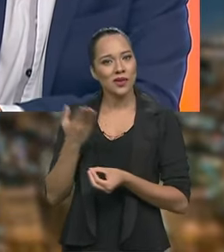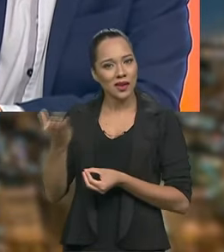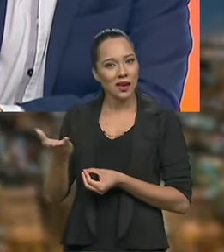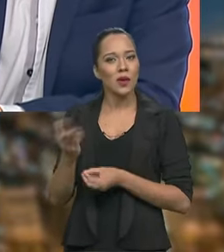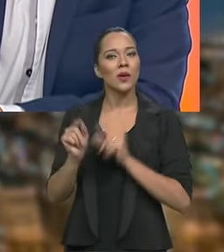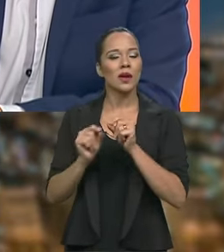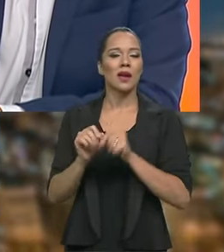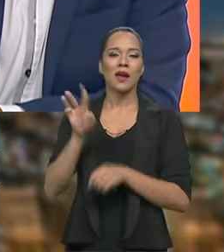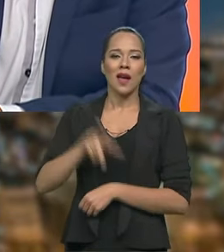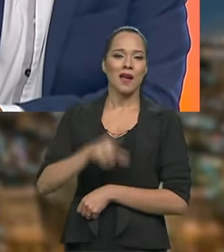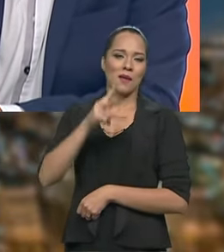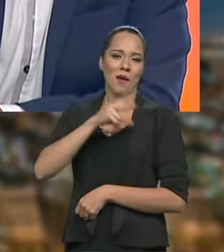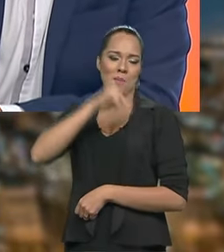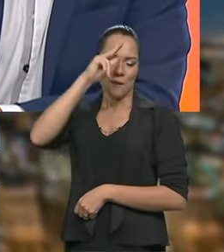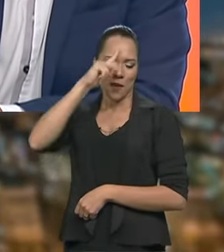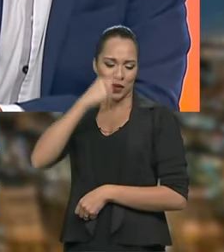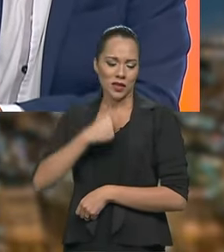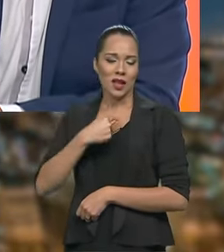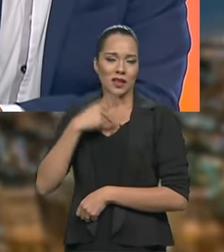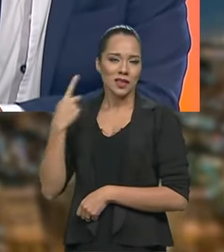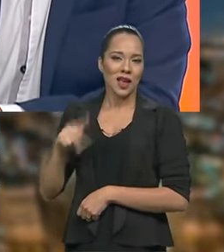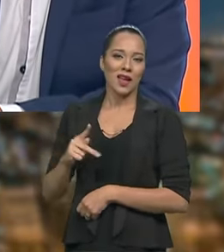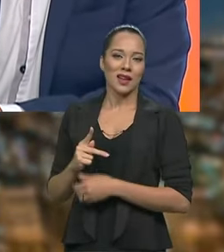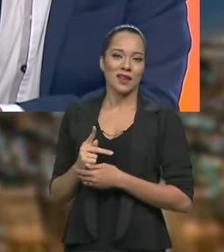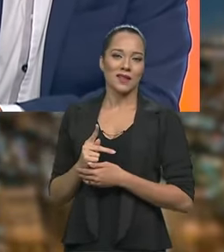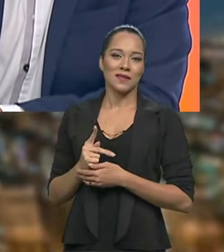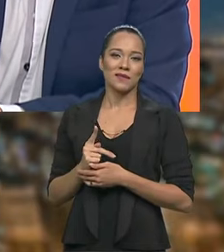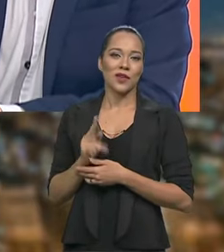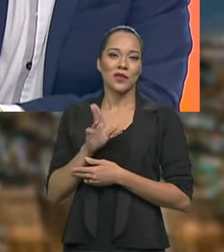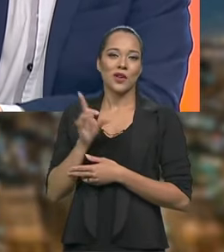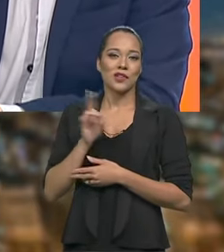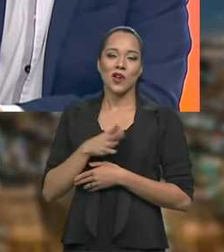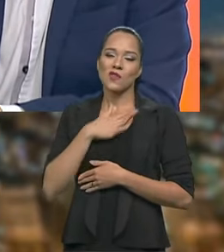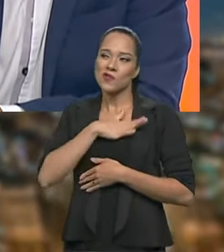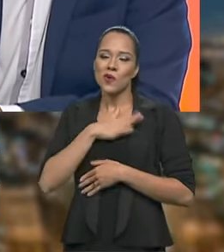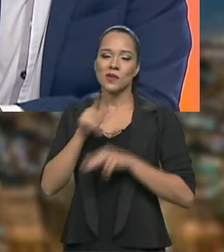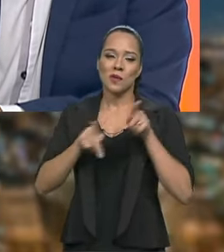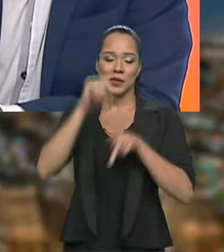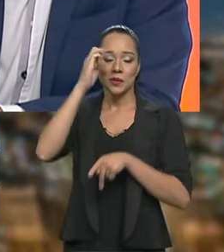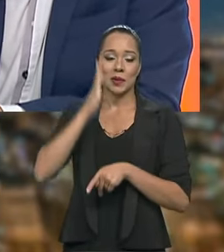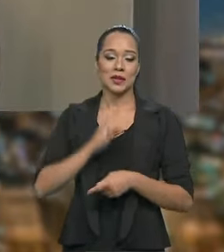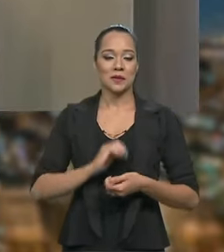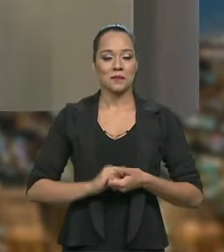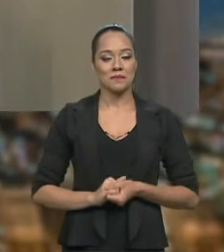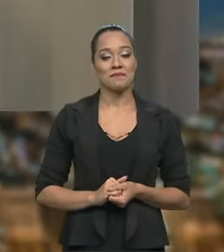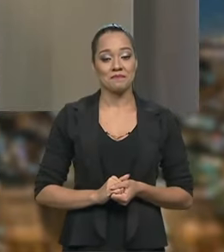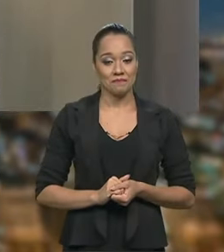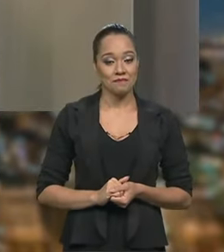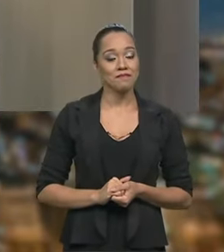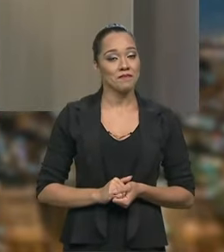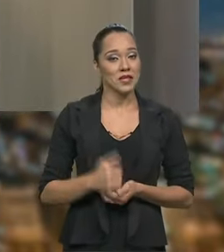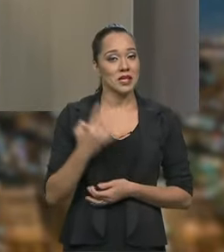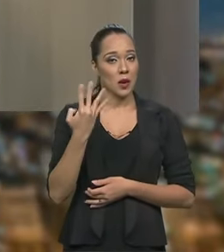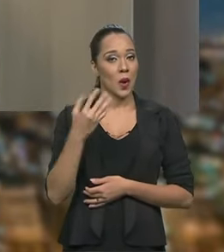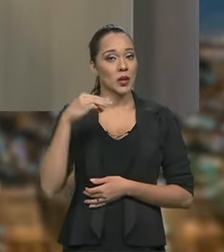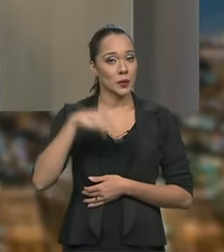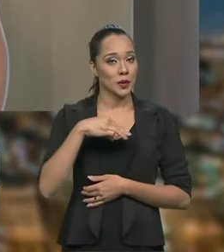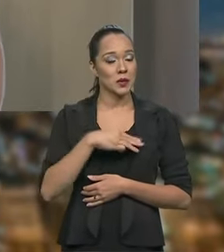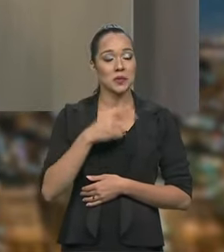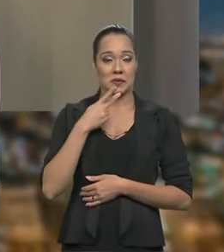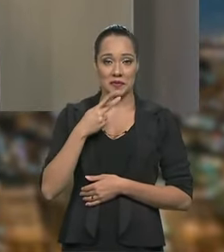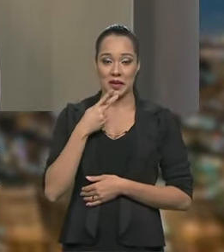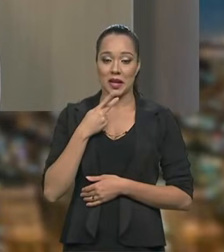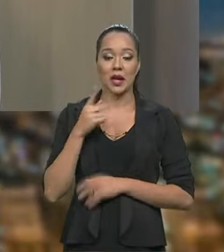própria personalidade de Nelson Piquet que não cabe muito no gosto dos brasileiros. Bom, Piquet, você tem quatro minutos para as suas